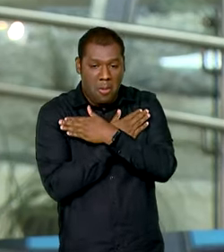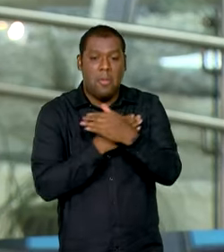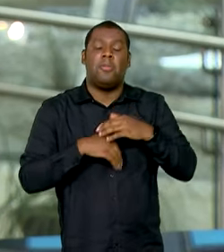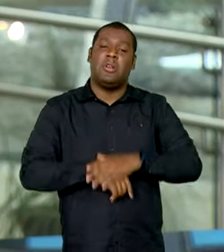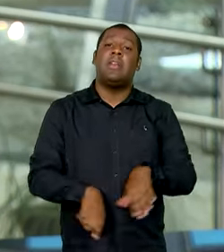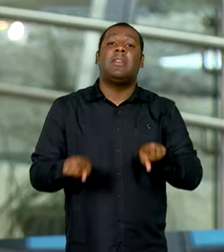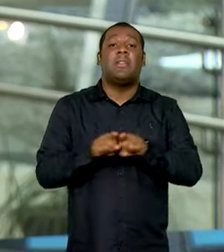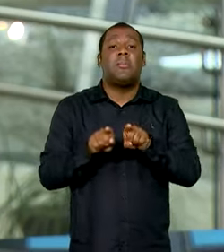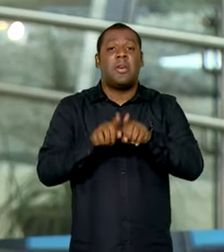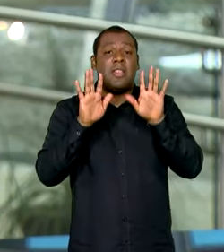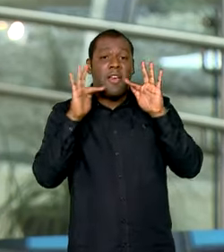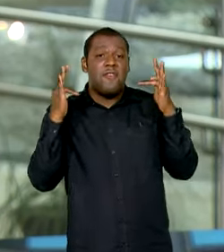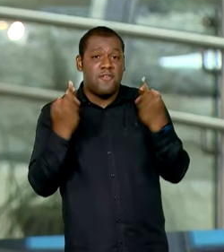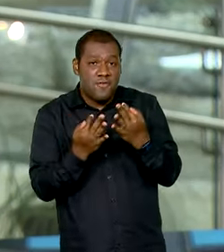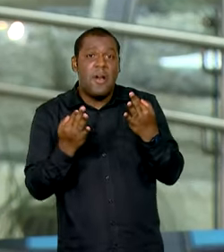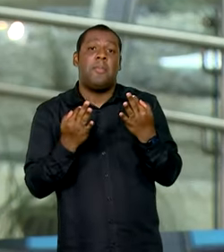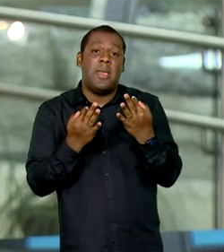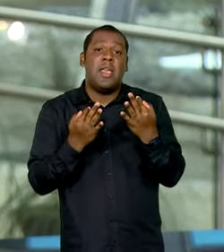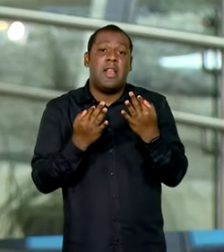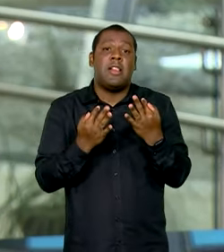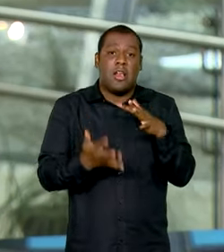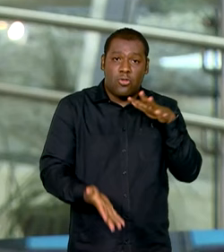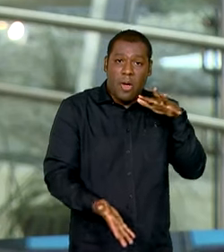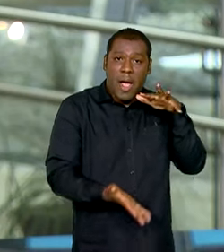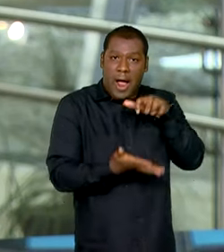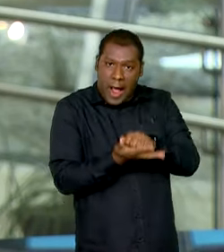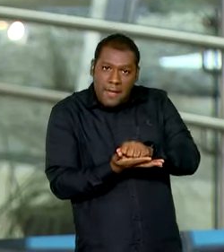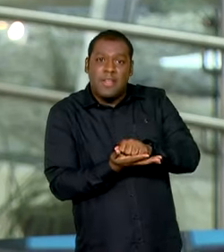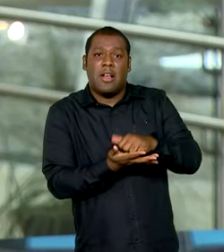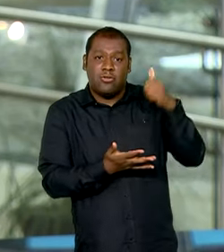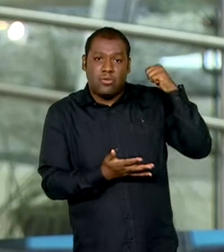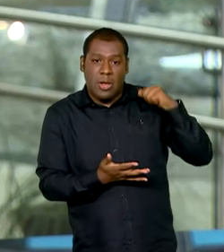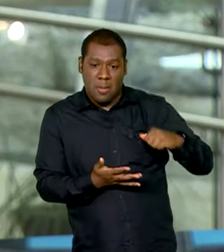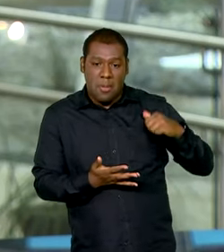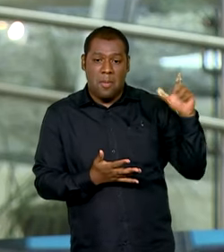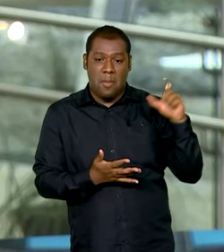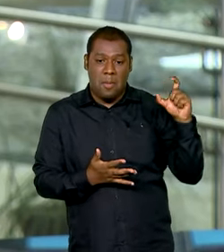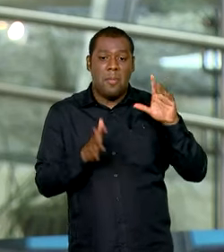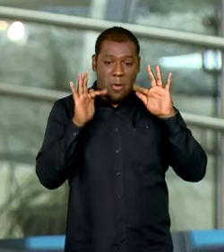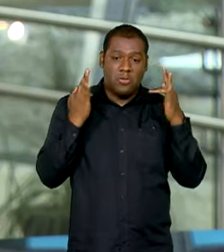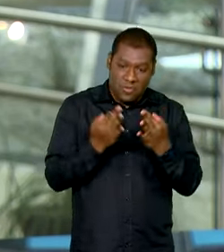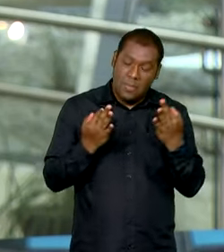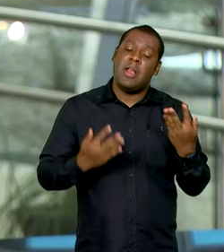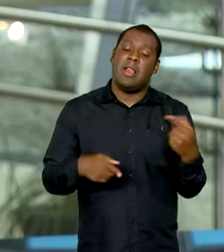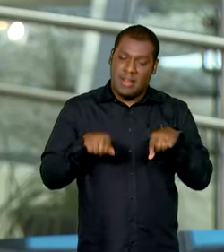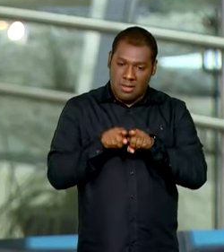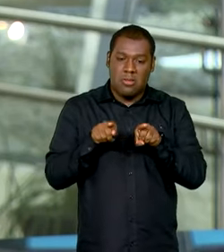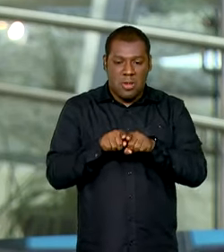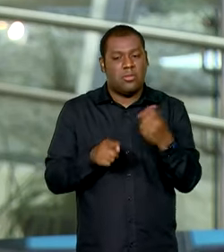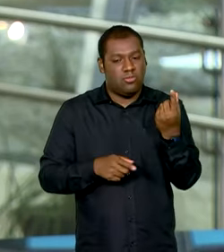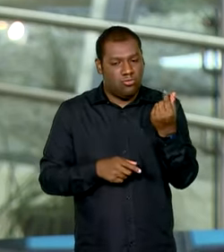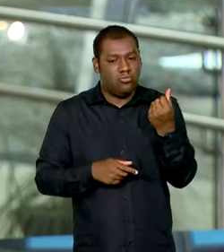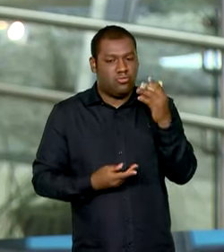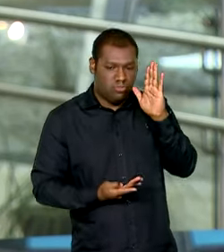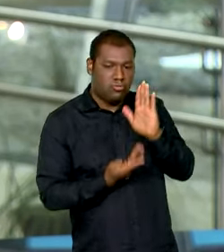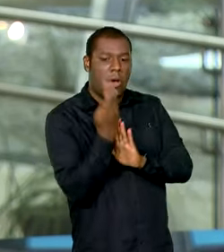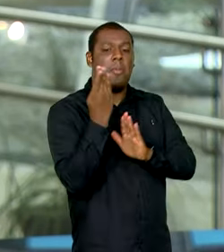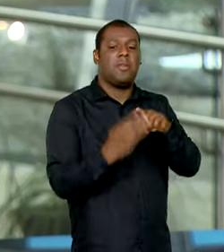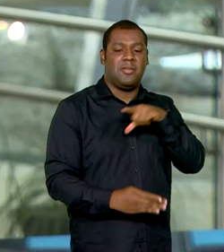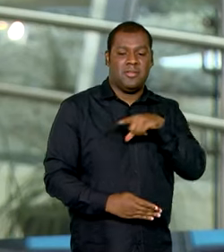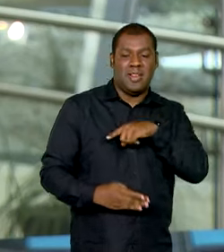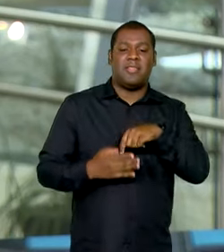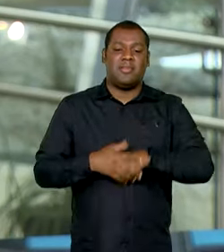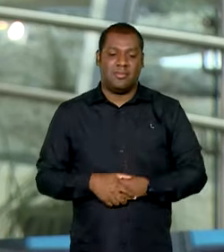de baixa renda ligadas ao Cade Único do governo federal, como, por exemplo, o Bolsa Família. Então, sim, Roberto, como você disse, é mais